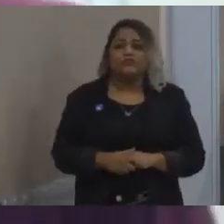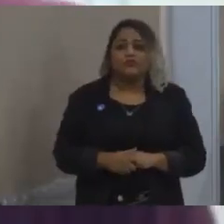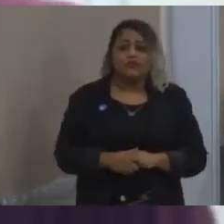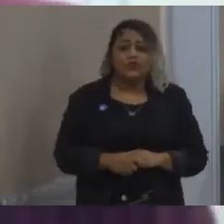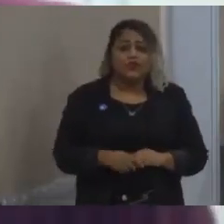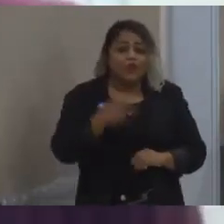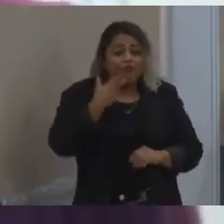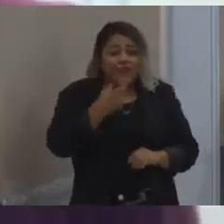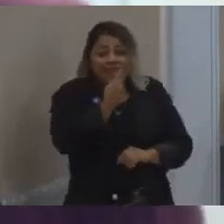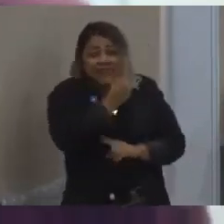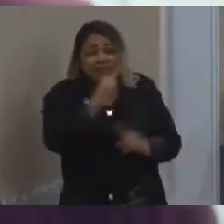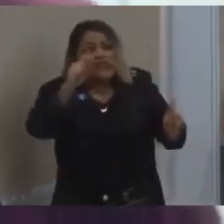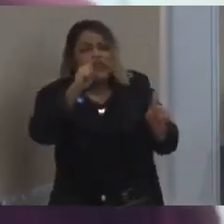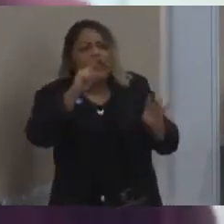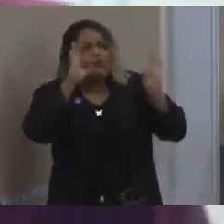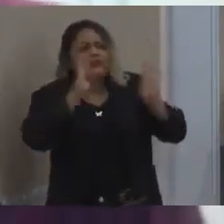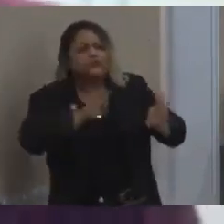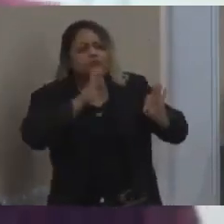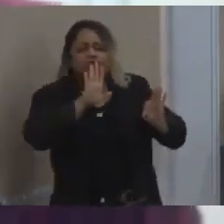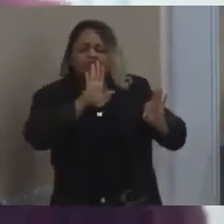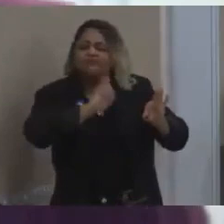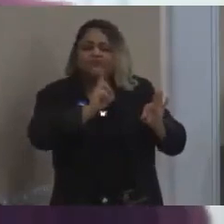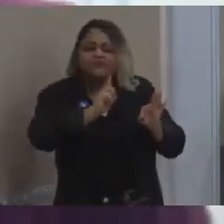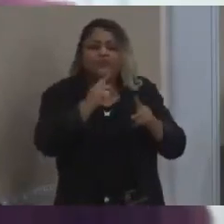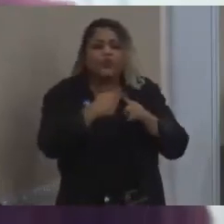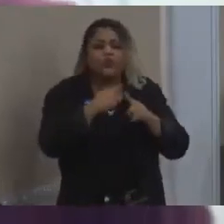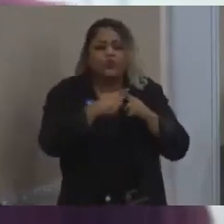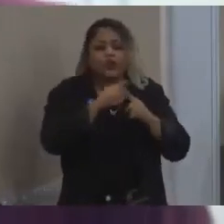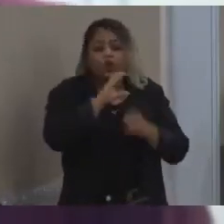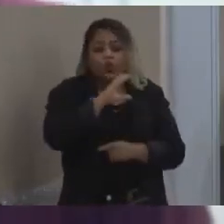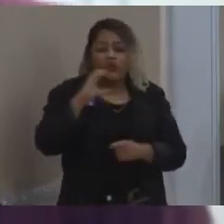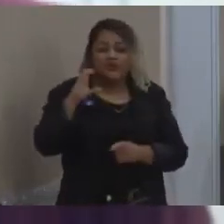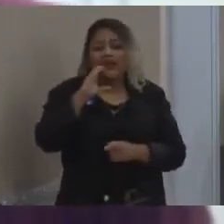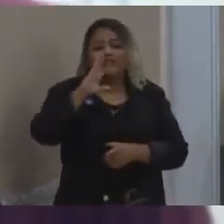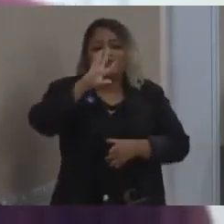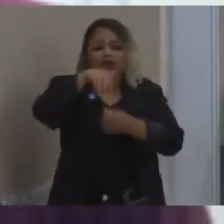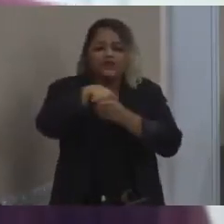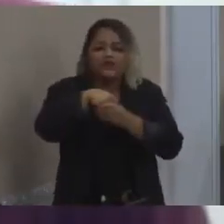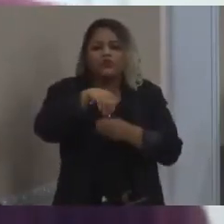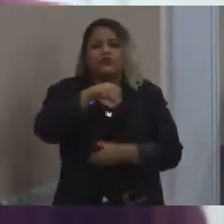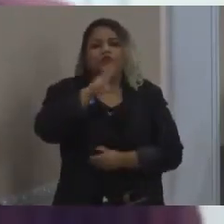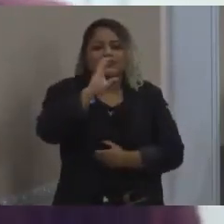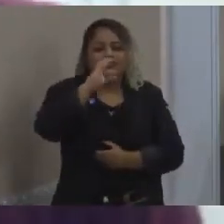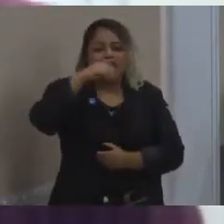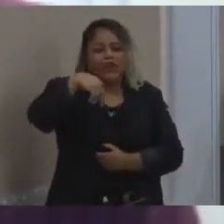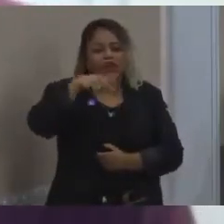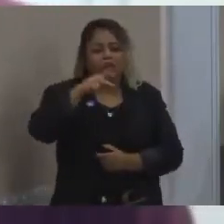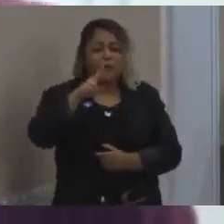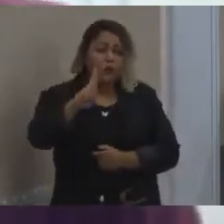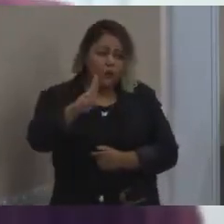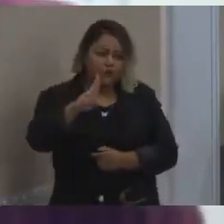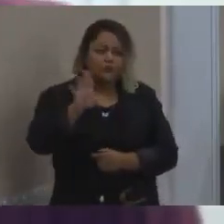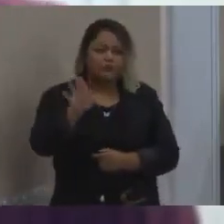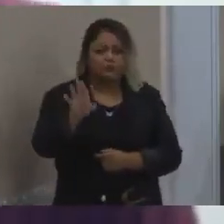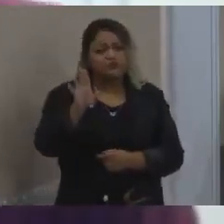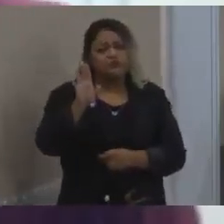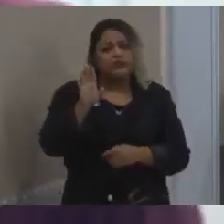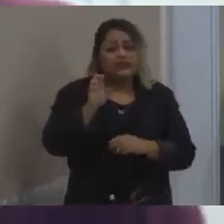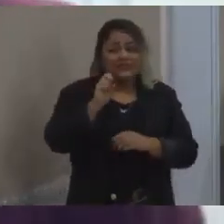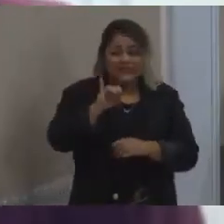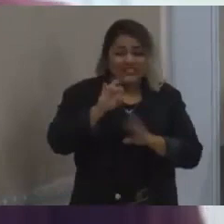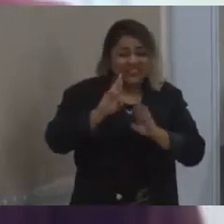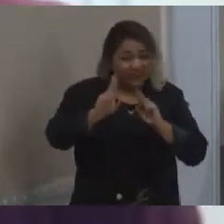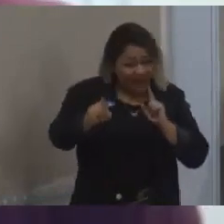categoricamente, porque a coordenação do plano é lá na SMPU, mas se for diferente do que eu estou falando, eu me